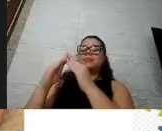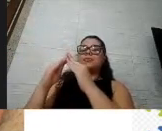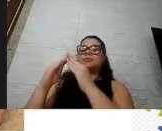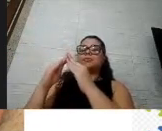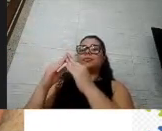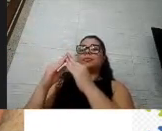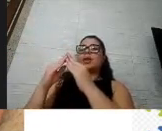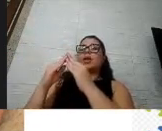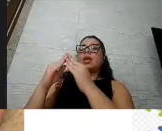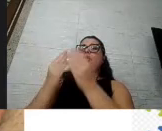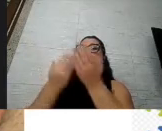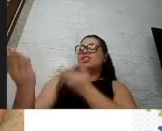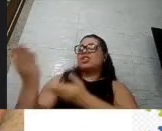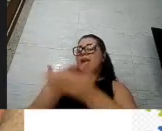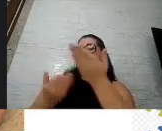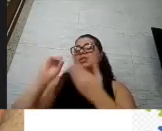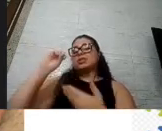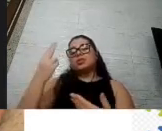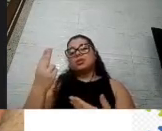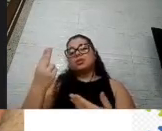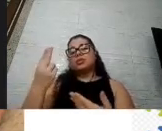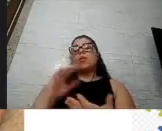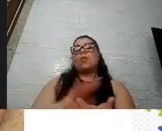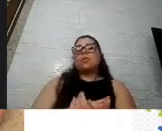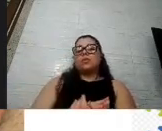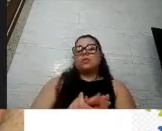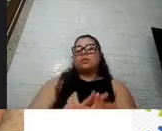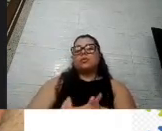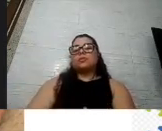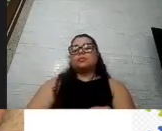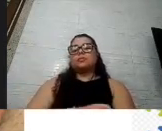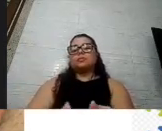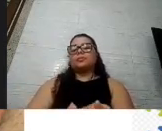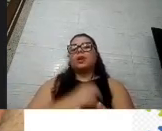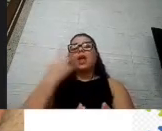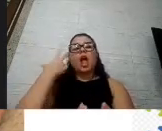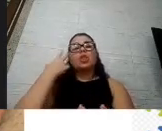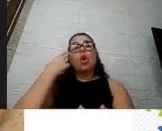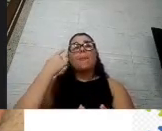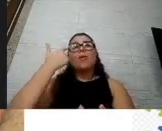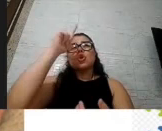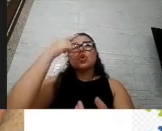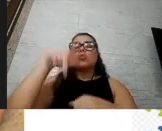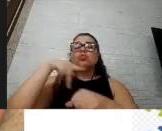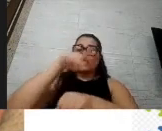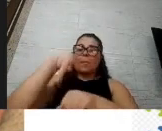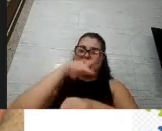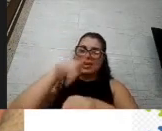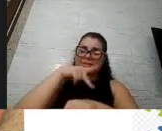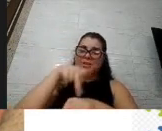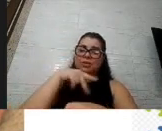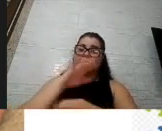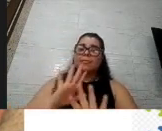compartilhadas ou em residenciais de longa permanência isso é muito comum em países da Europa e nos Estados Unidos